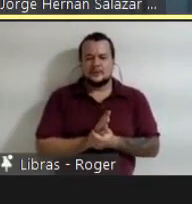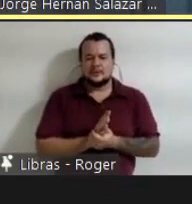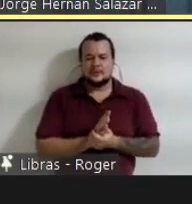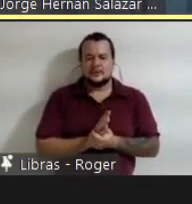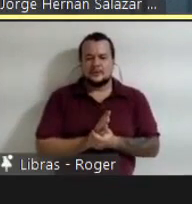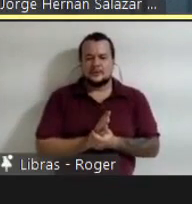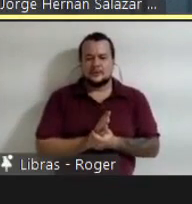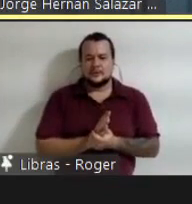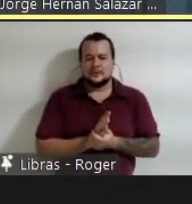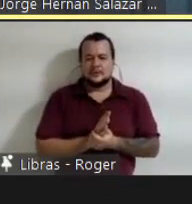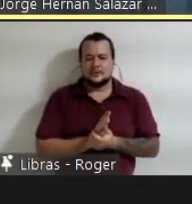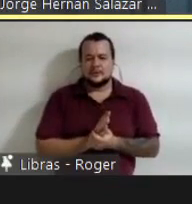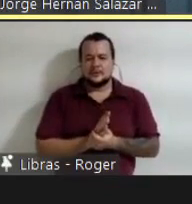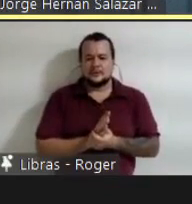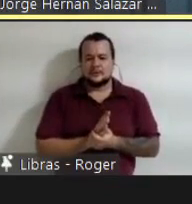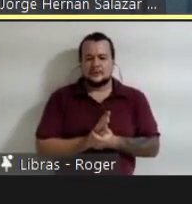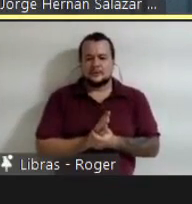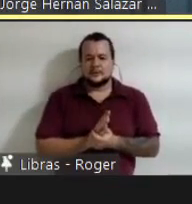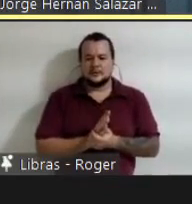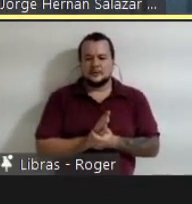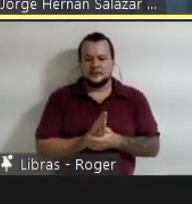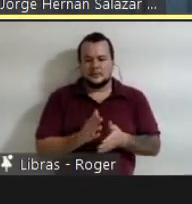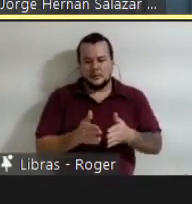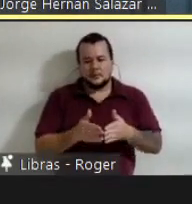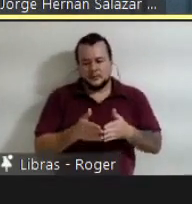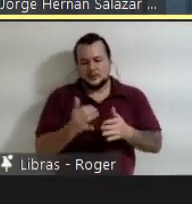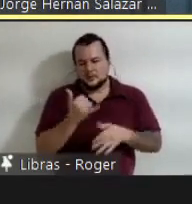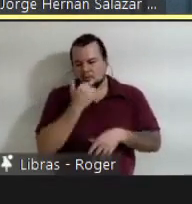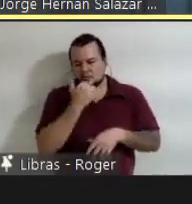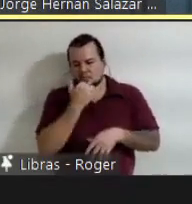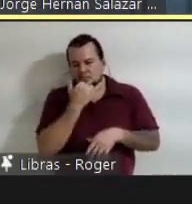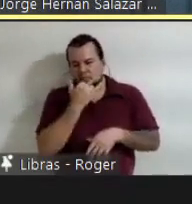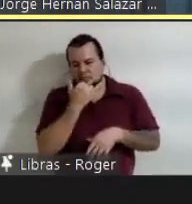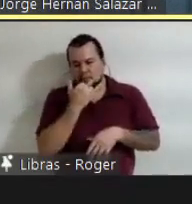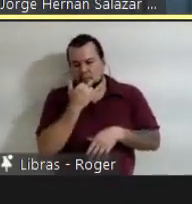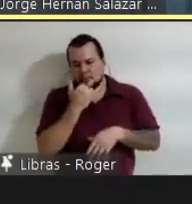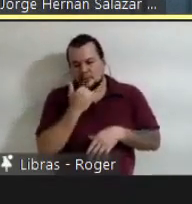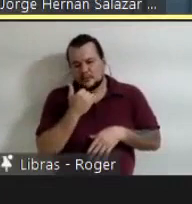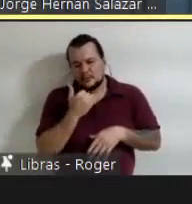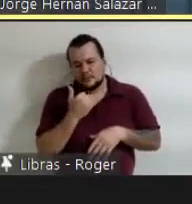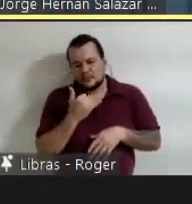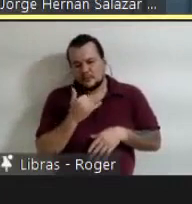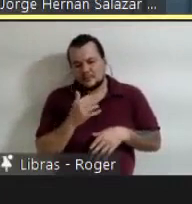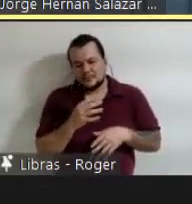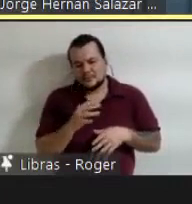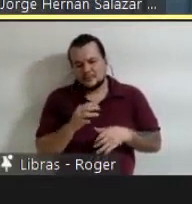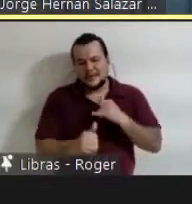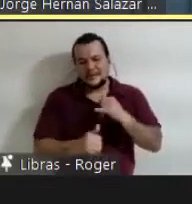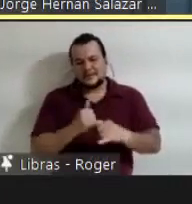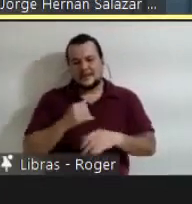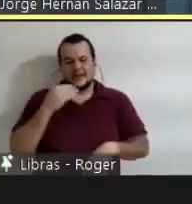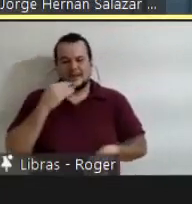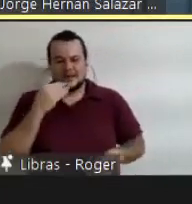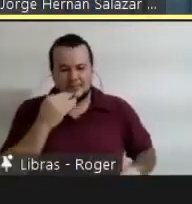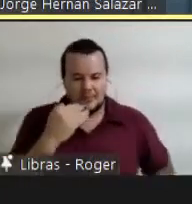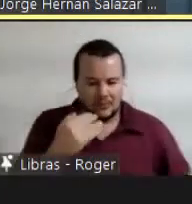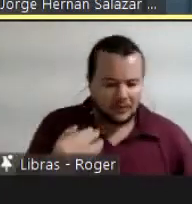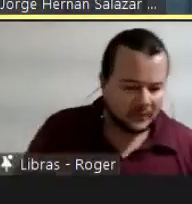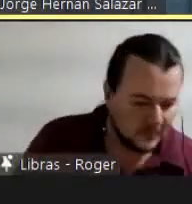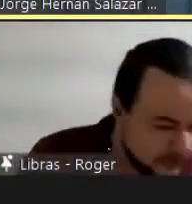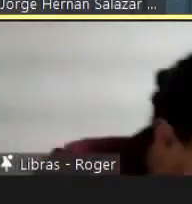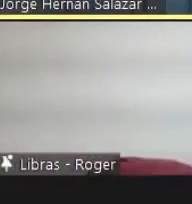as respostas actuales, igual as respostas vão terminar sendo